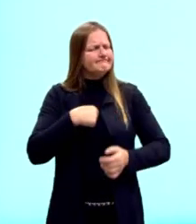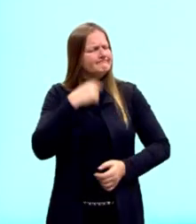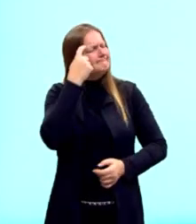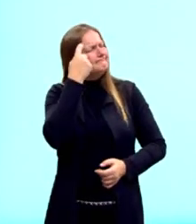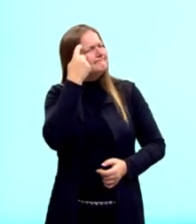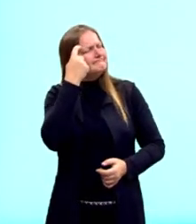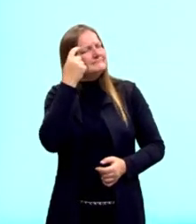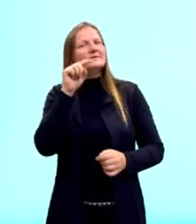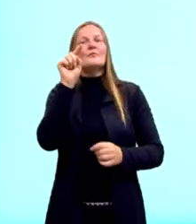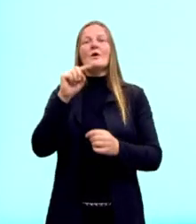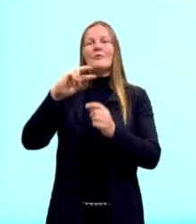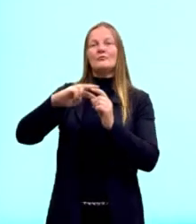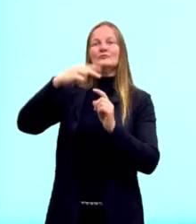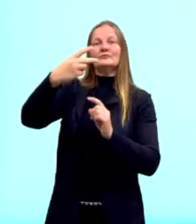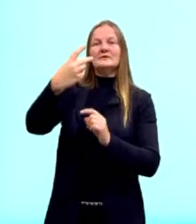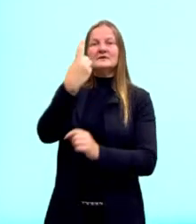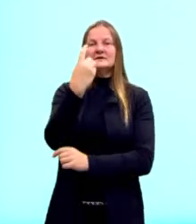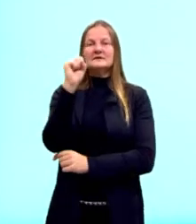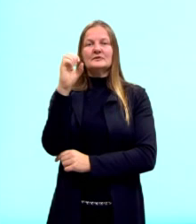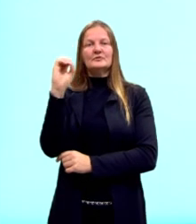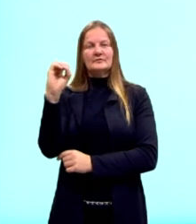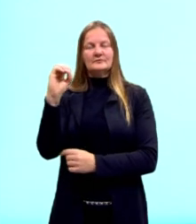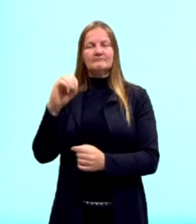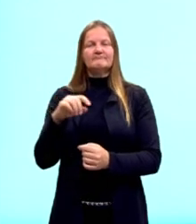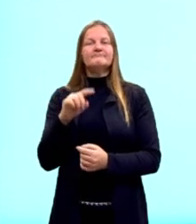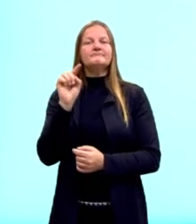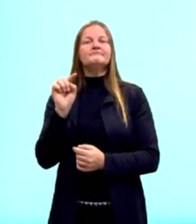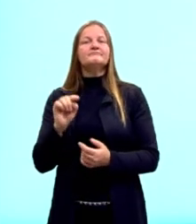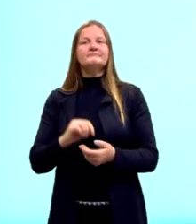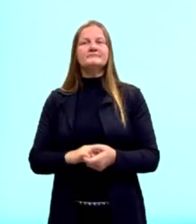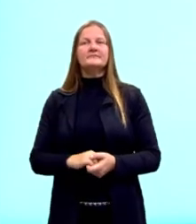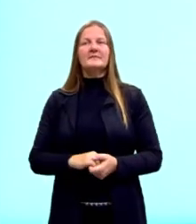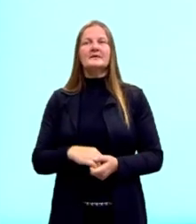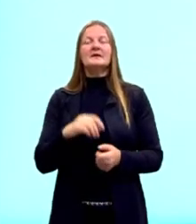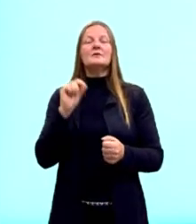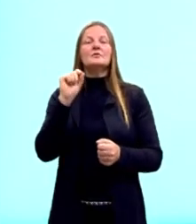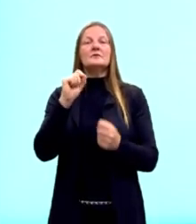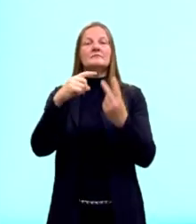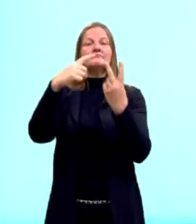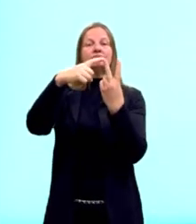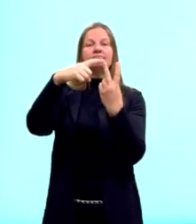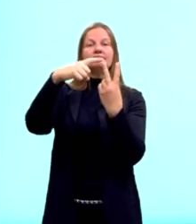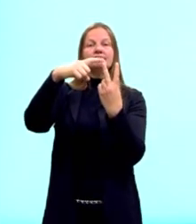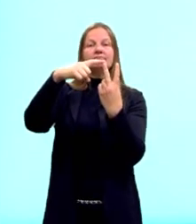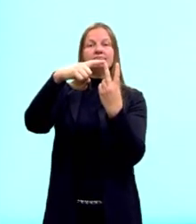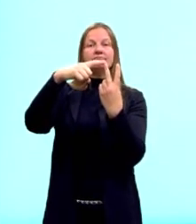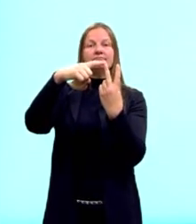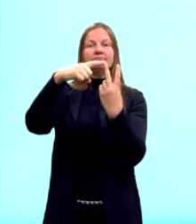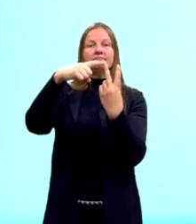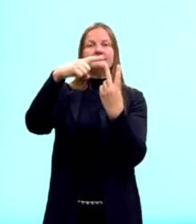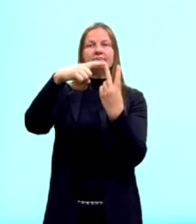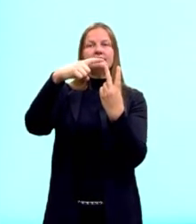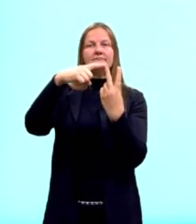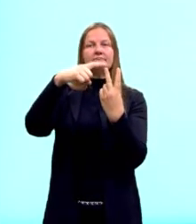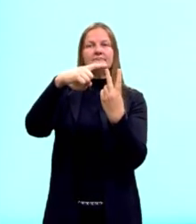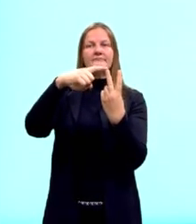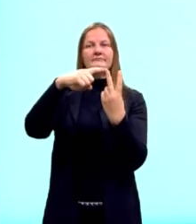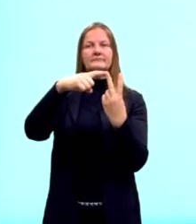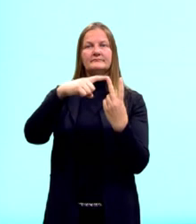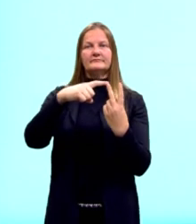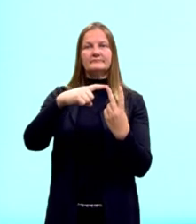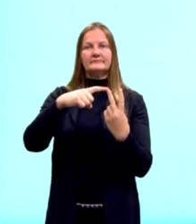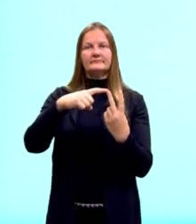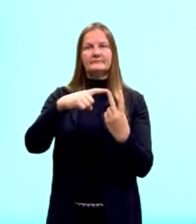termo que elevado ao quadrado resulta em tanto, significa, então, a raiz quadrada.